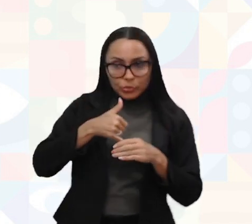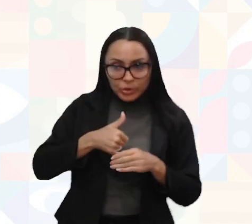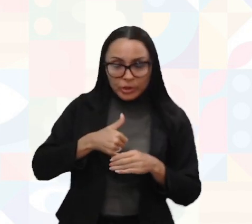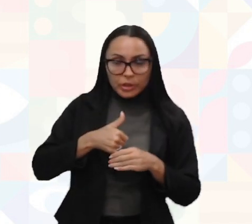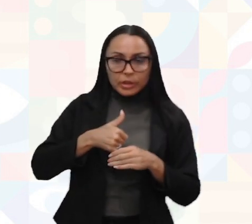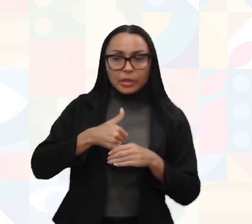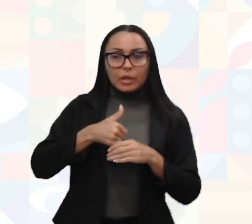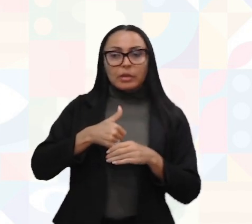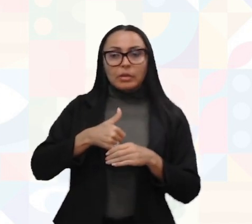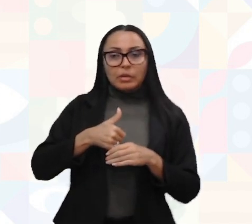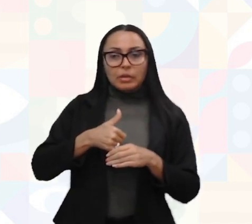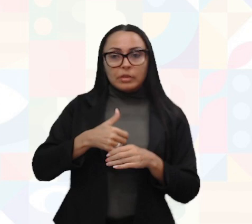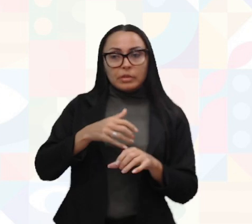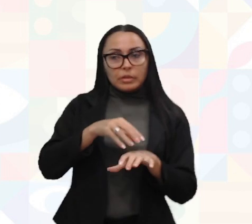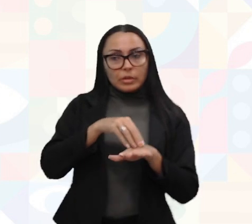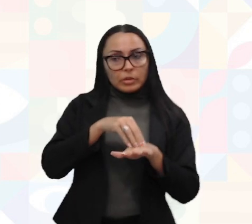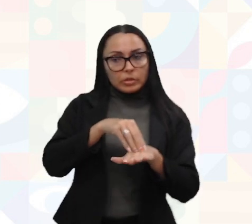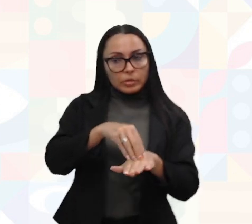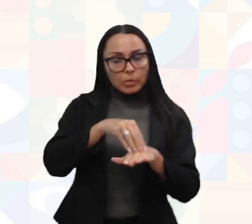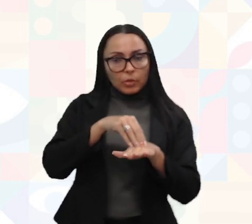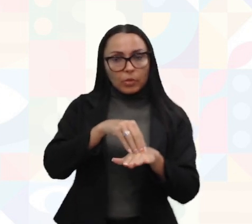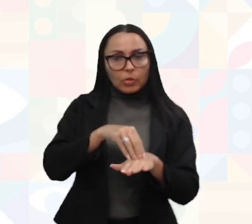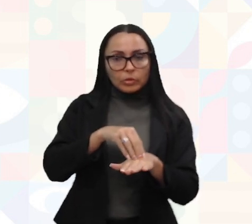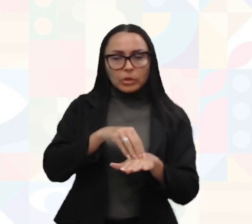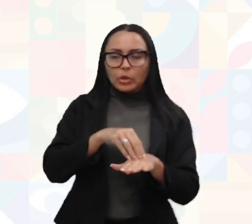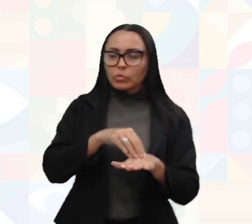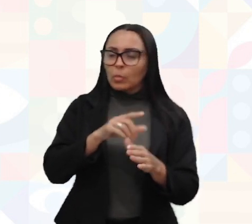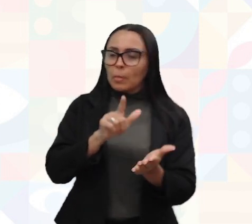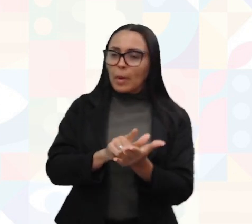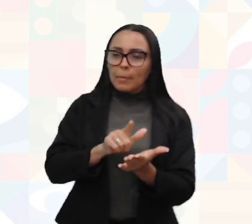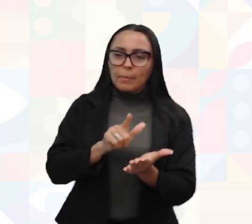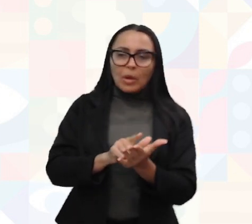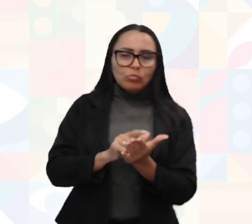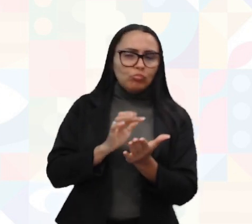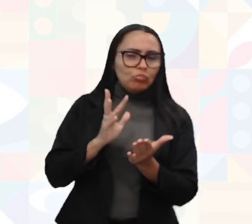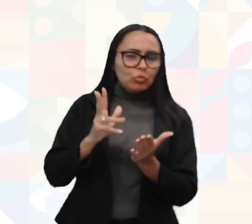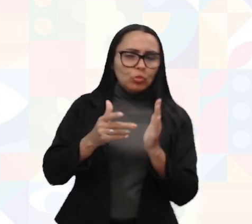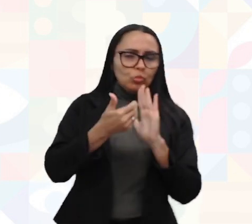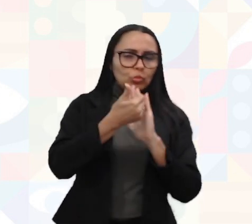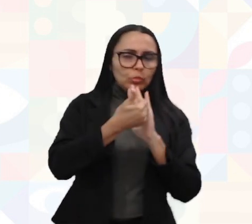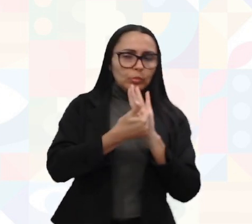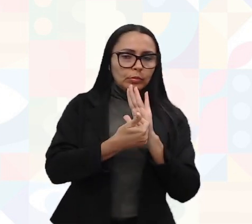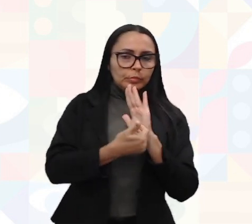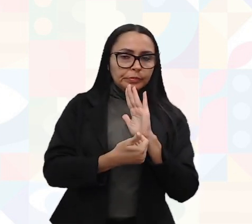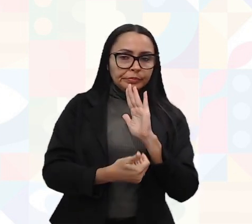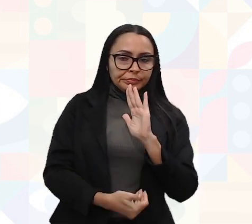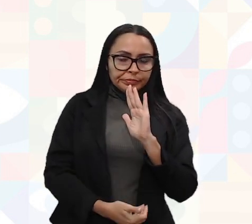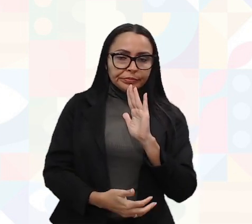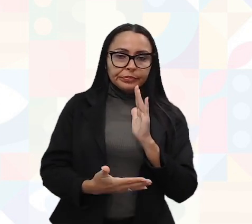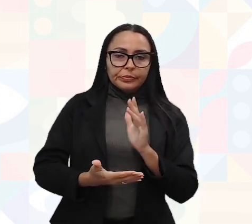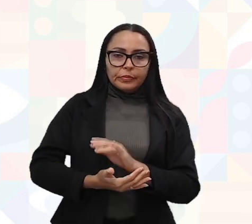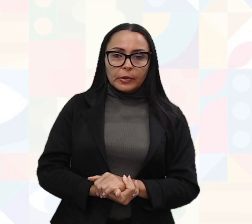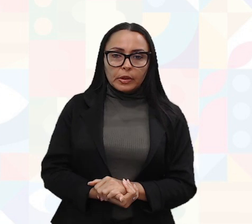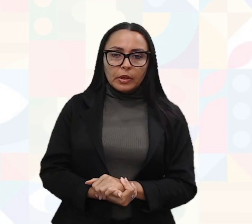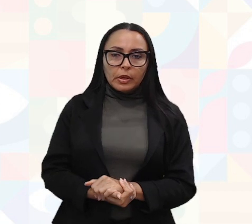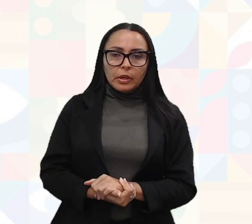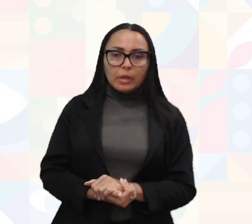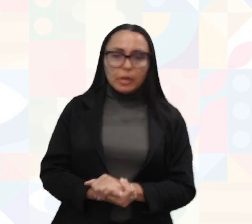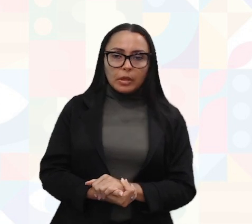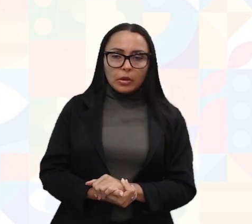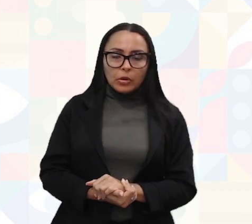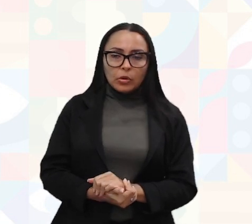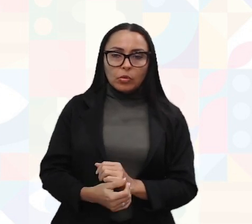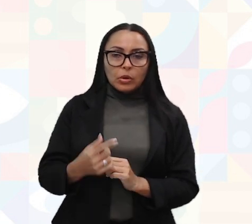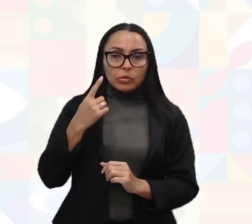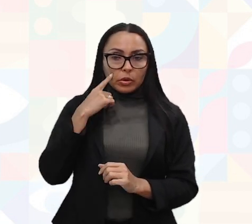transporte, tudo tenho que colocar no papel. Tenho que ver também a questão do meu prolabore, ou seja, quando a gente é